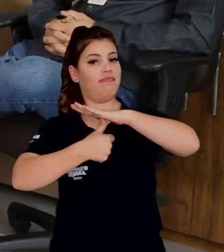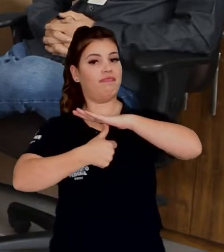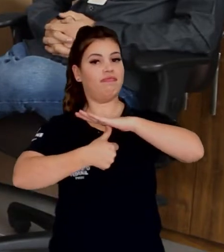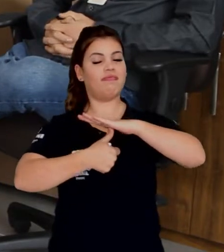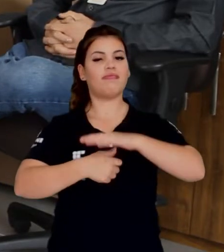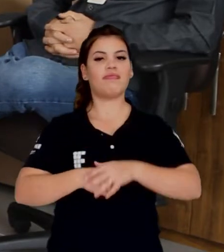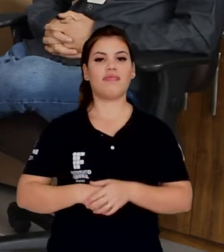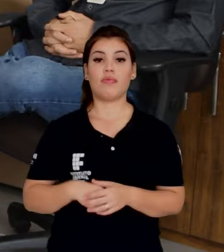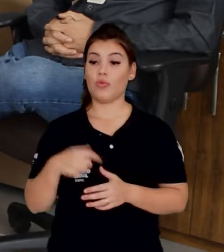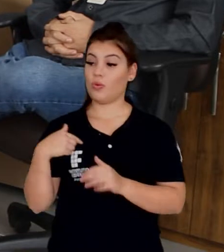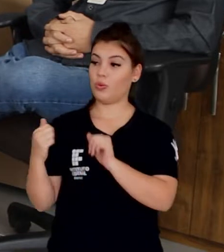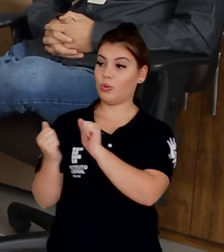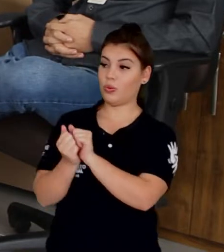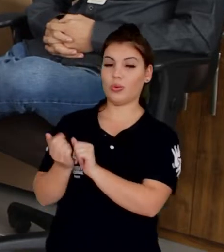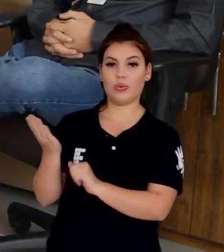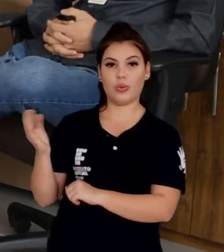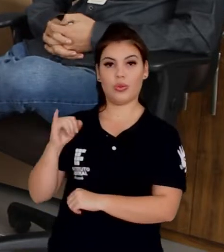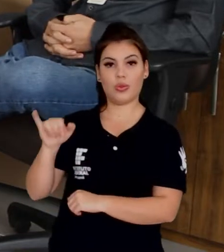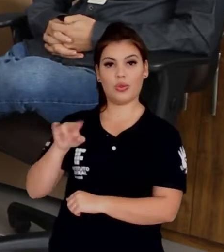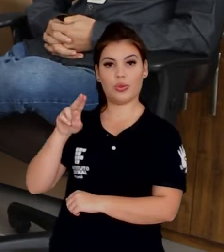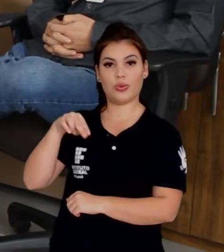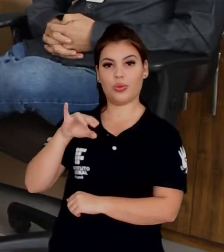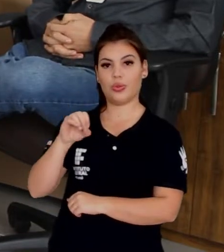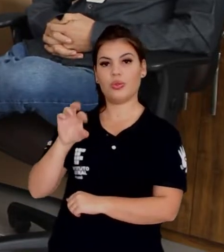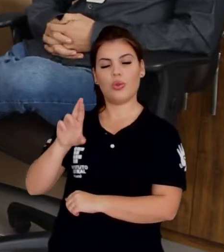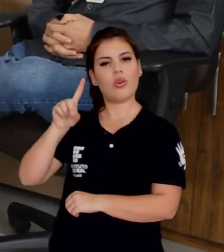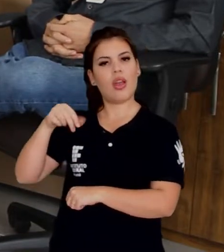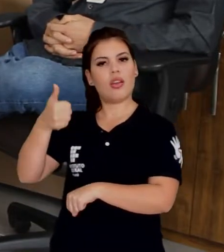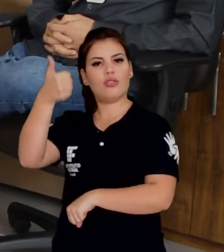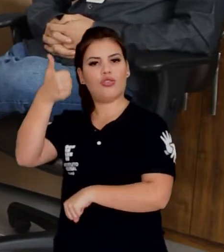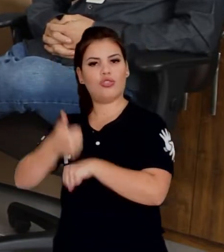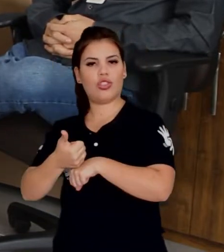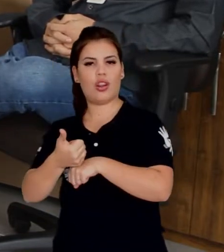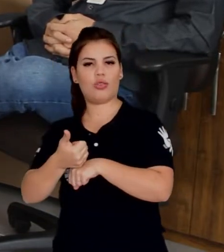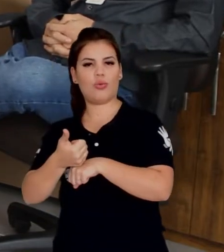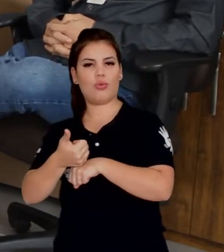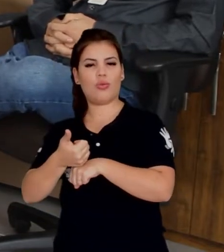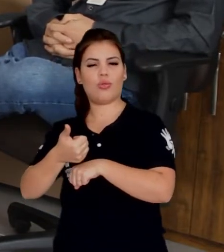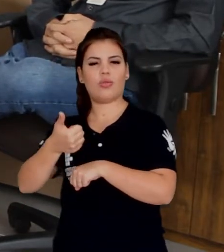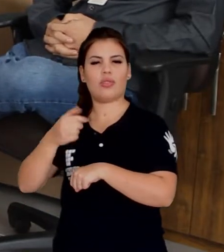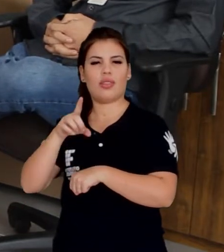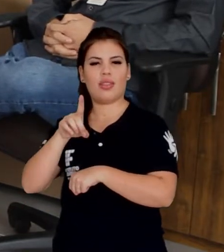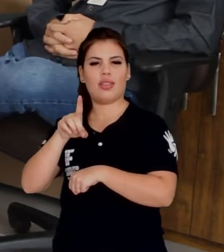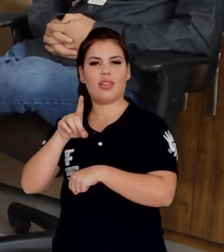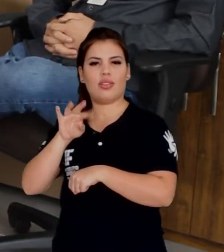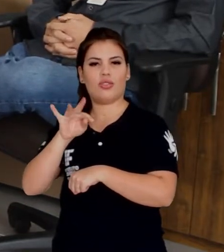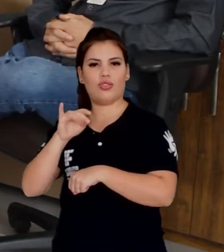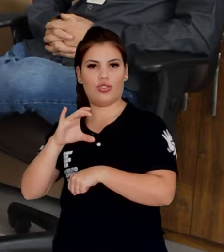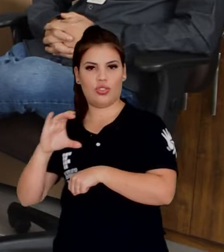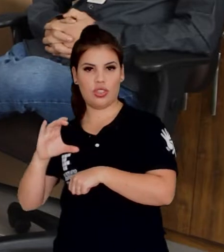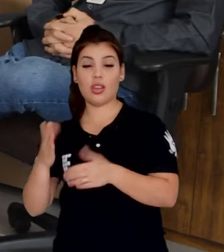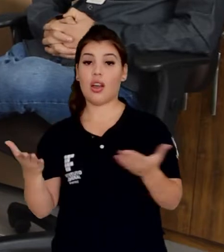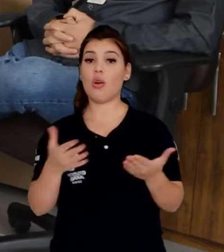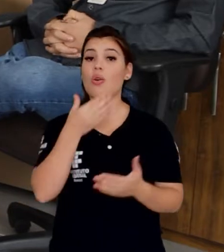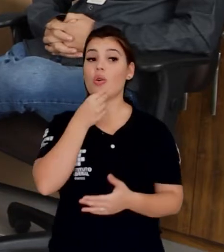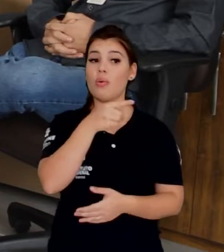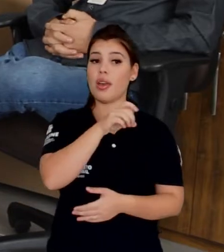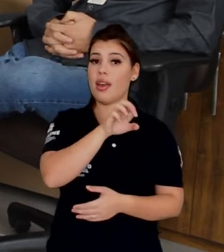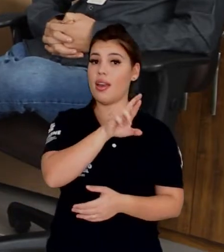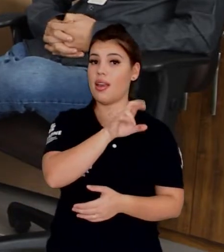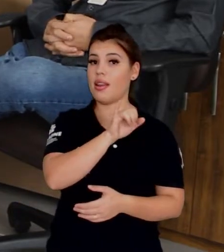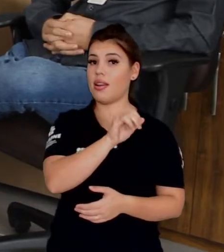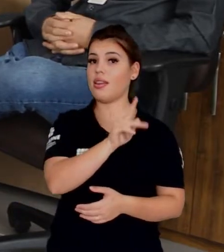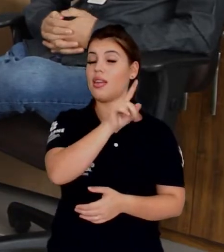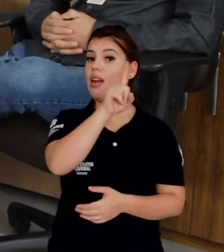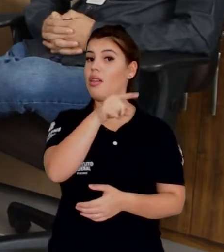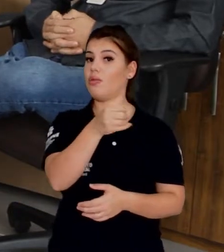com o Júnior, nosso diretor da DTIC, e com o Eric, que está assumindo agora a diretoria de comunicação, para